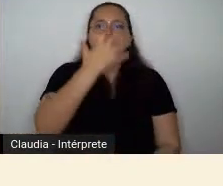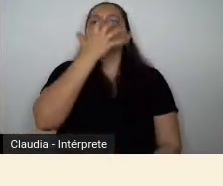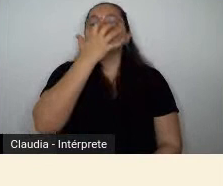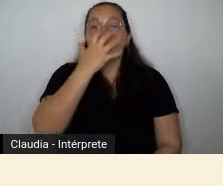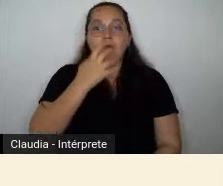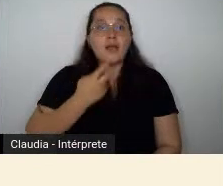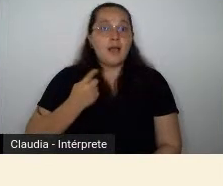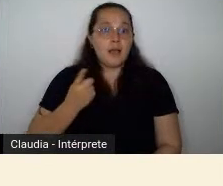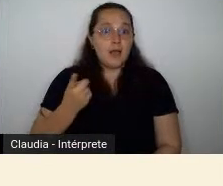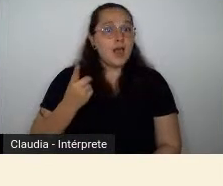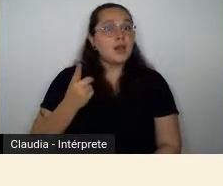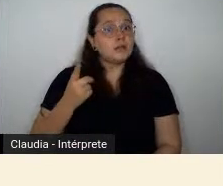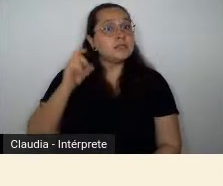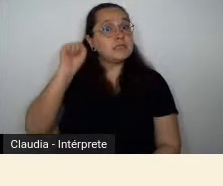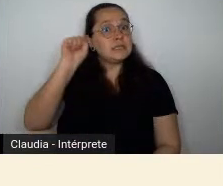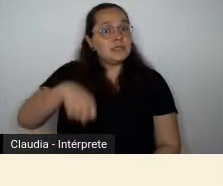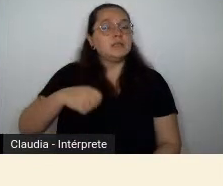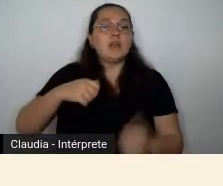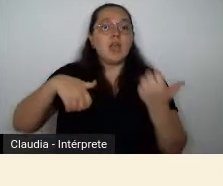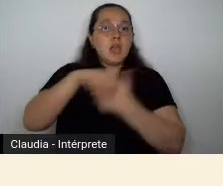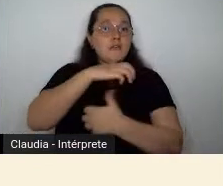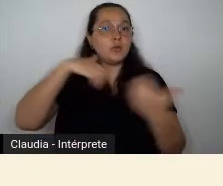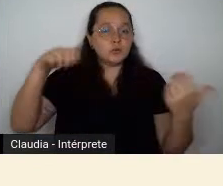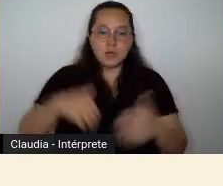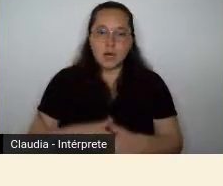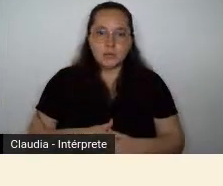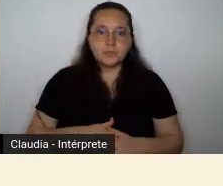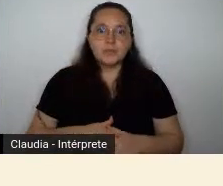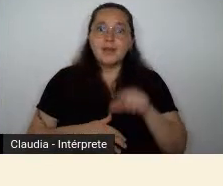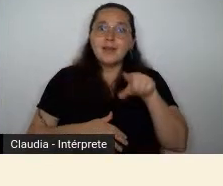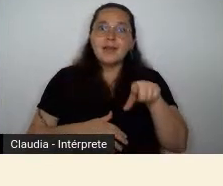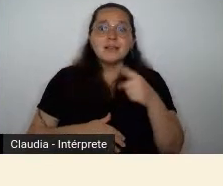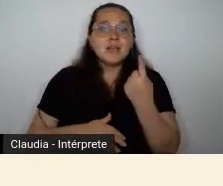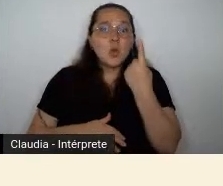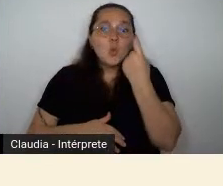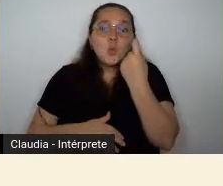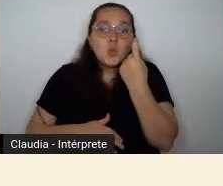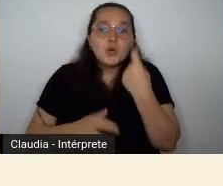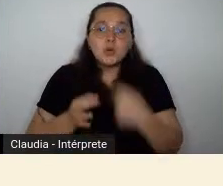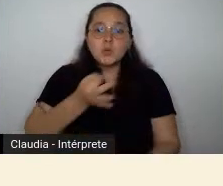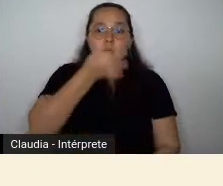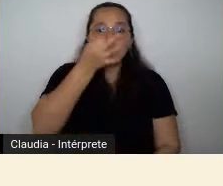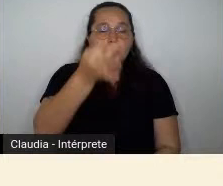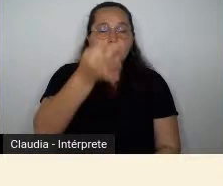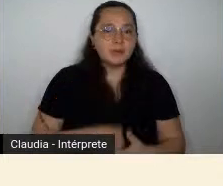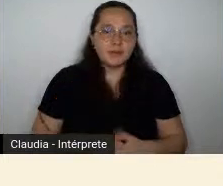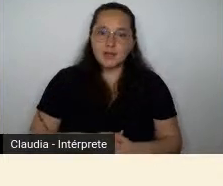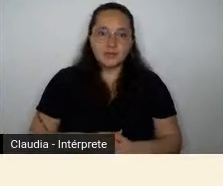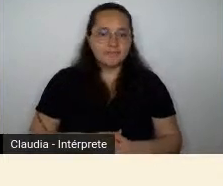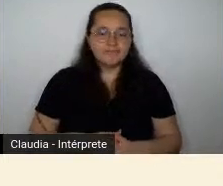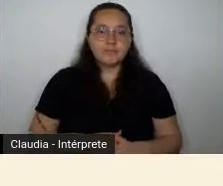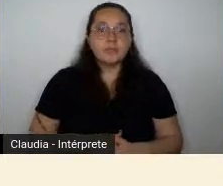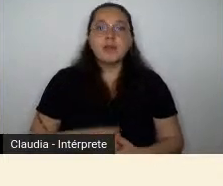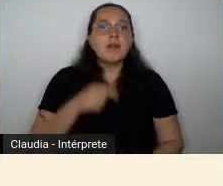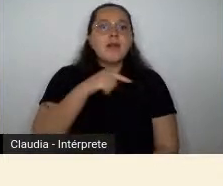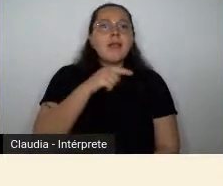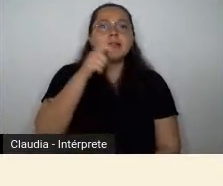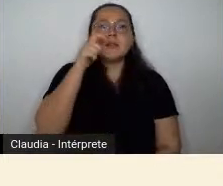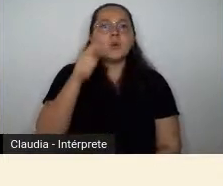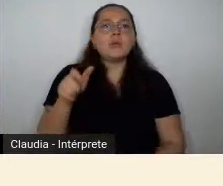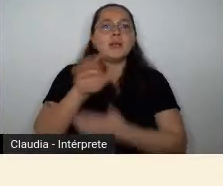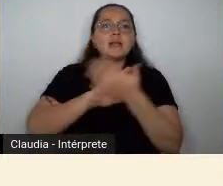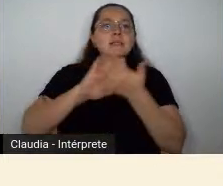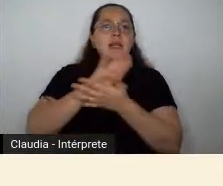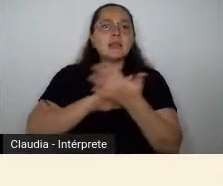são núcleos revolucionários agora. Esse é o único comentário que ele faz sobre a Tarsila, e não se interessa por adquirir nenhuma